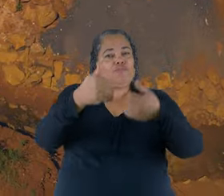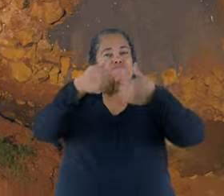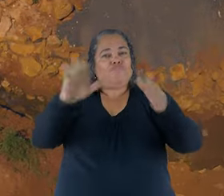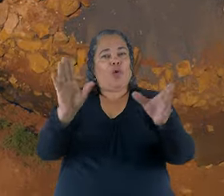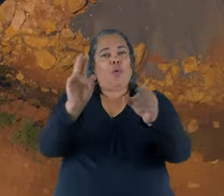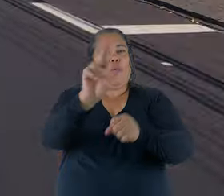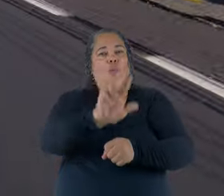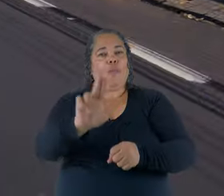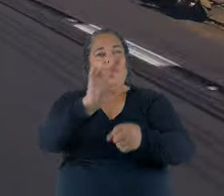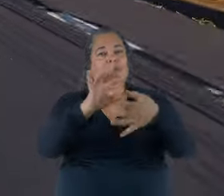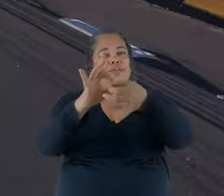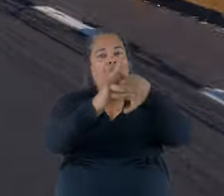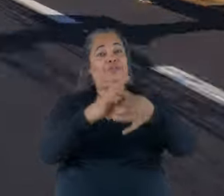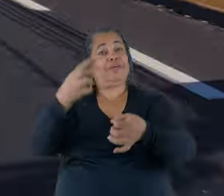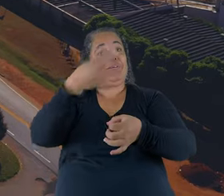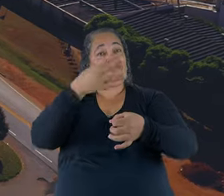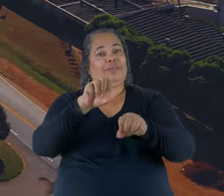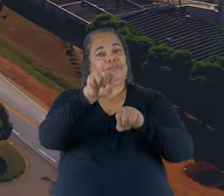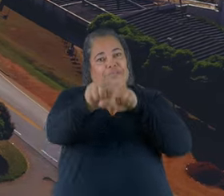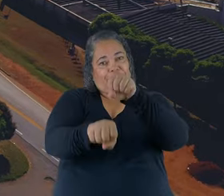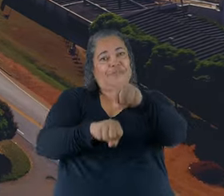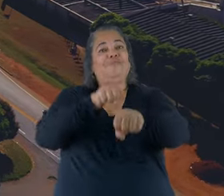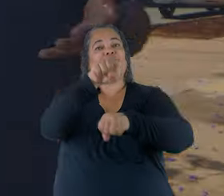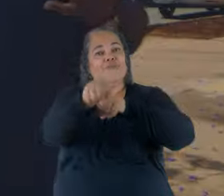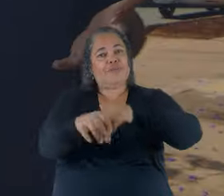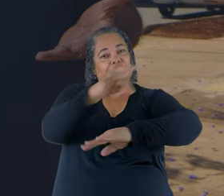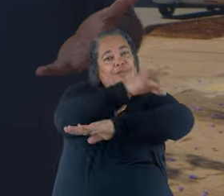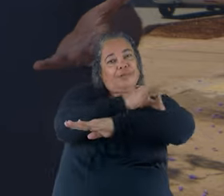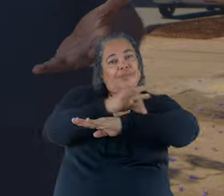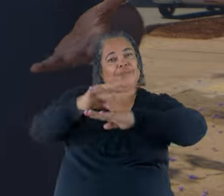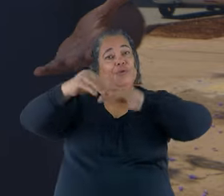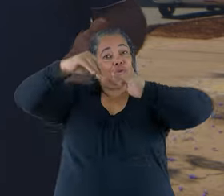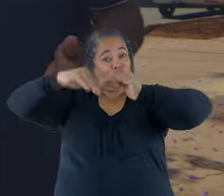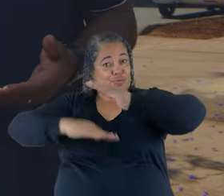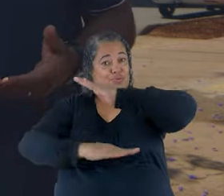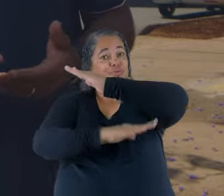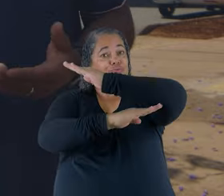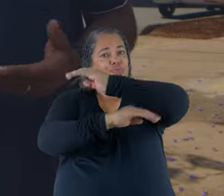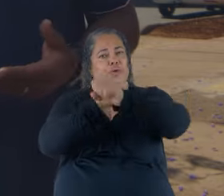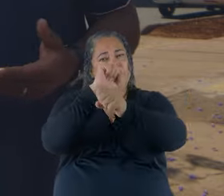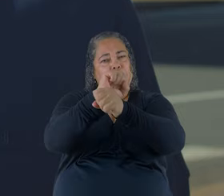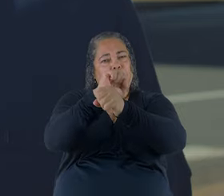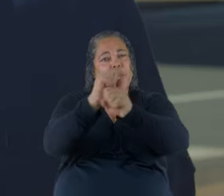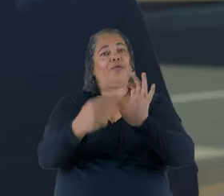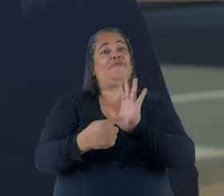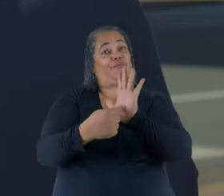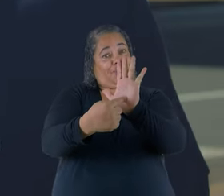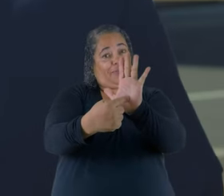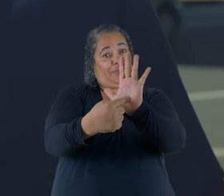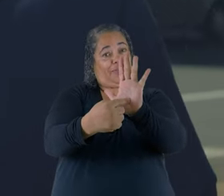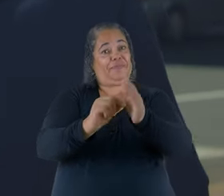com ciclovias, mais asfalto, trincheiras. É tanta coisa que precisa de outro comercial. Espera aí.